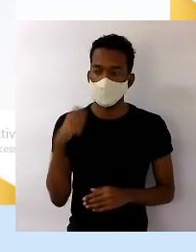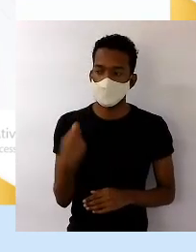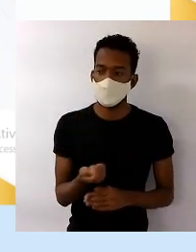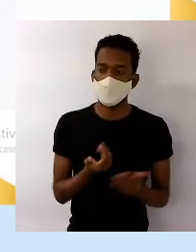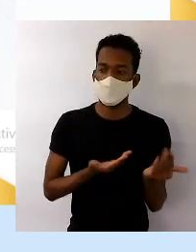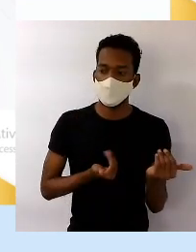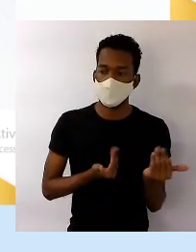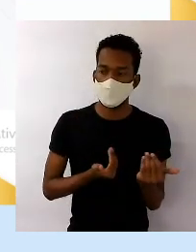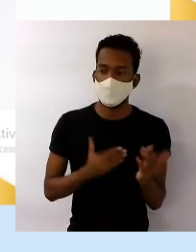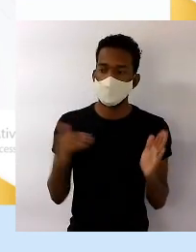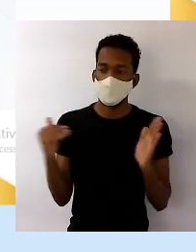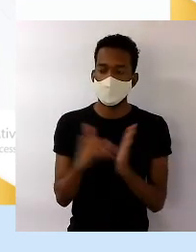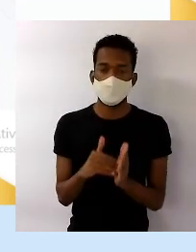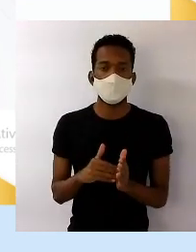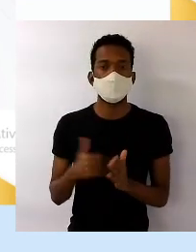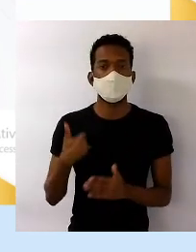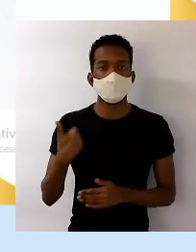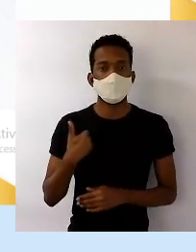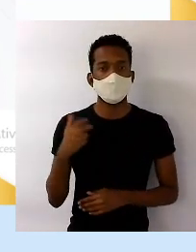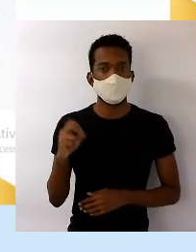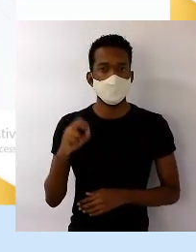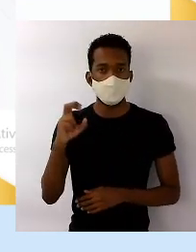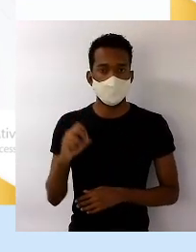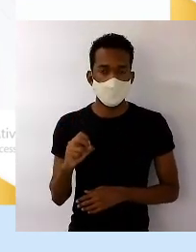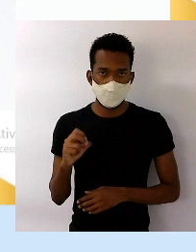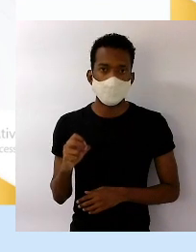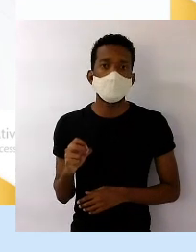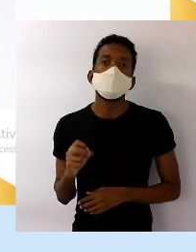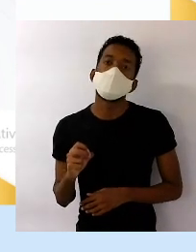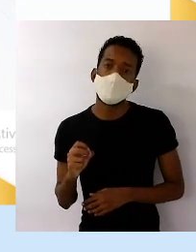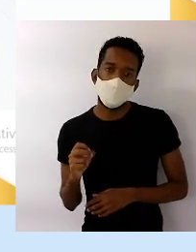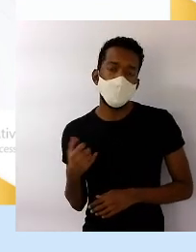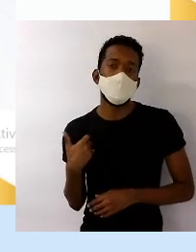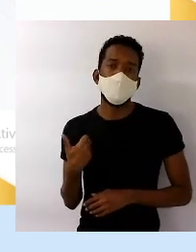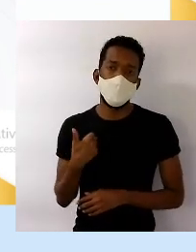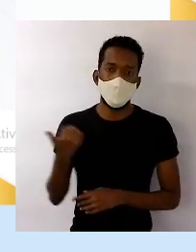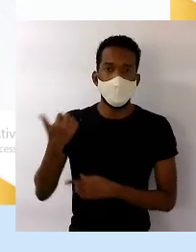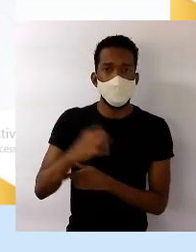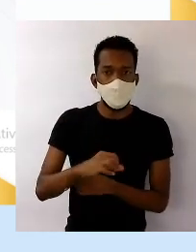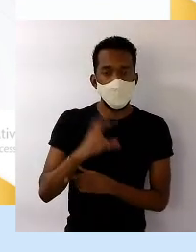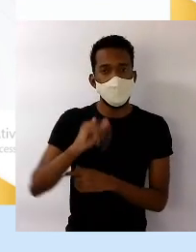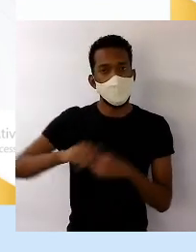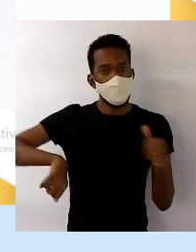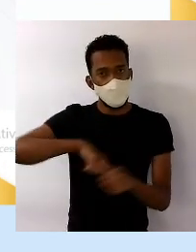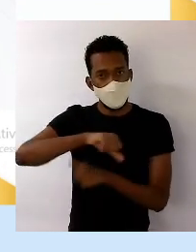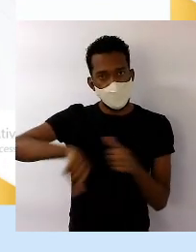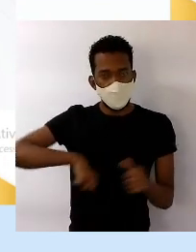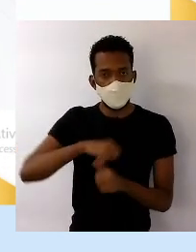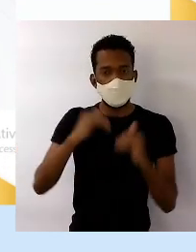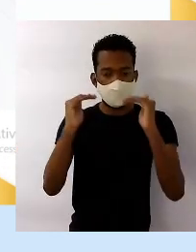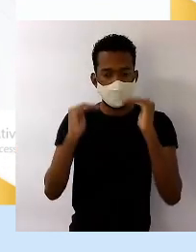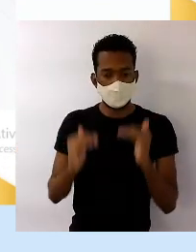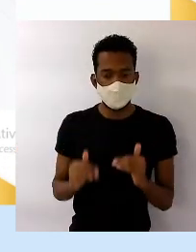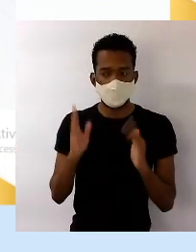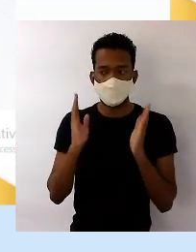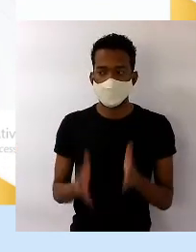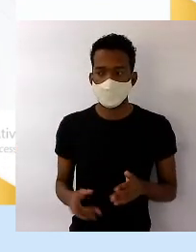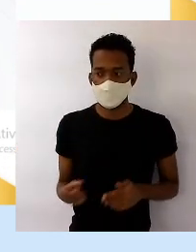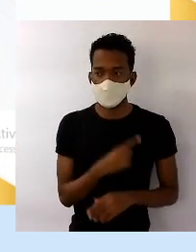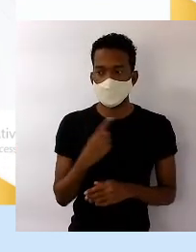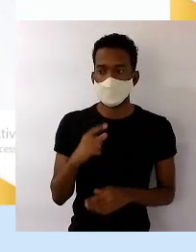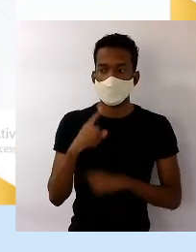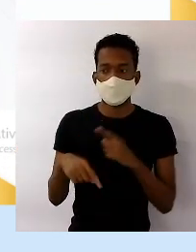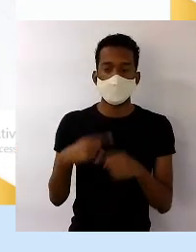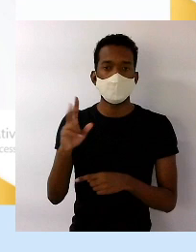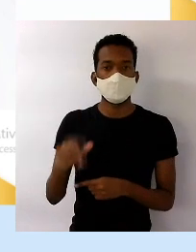jovem, que vai até os 50, os 19, a gente já vai mudar esse patamar. Esse patamar eu acho que depois ele